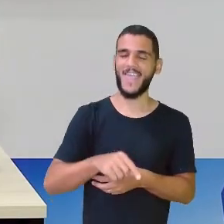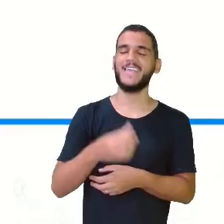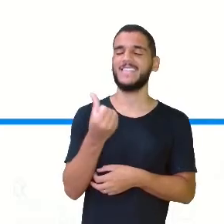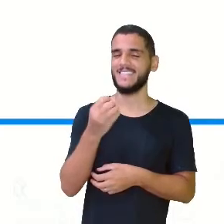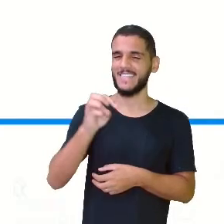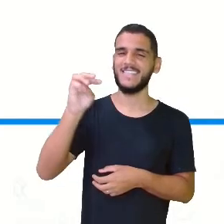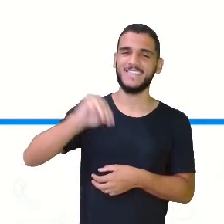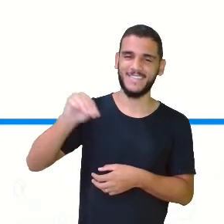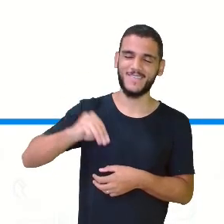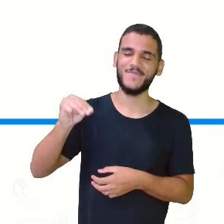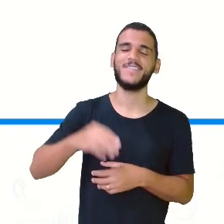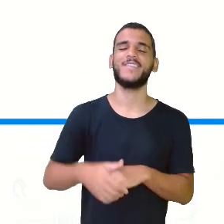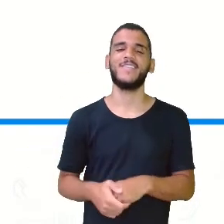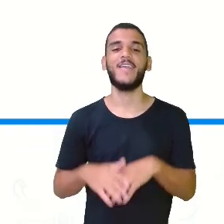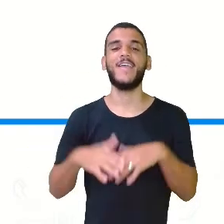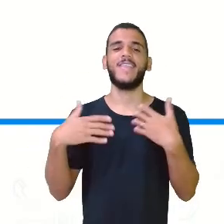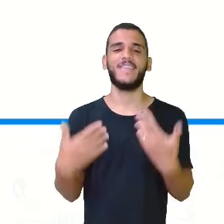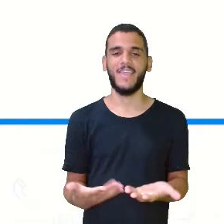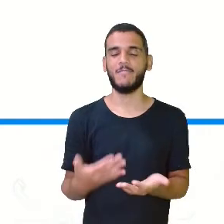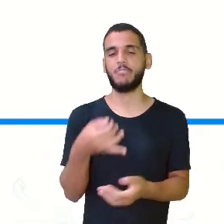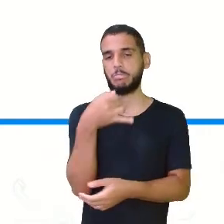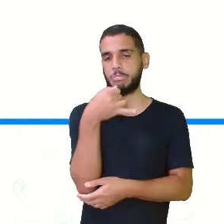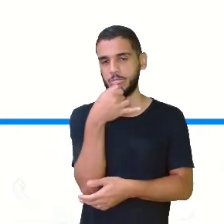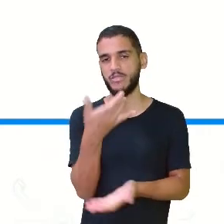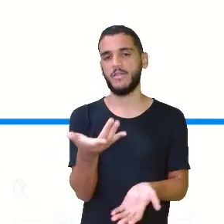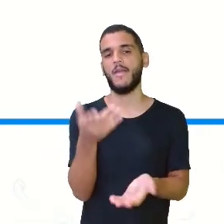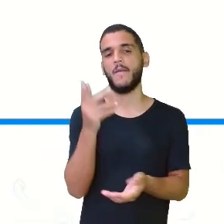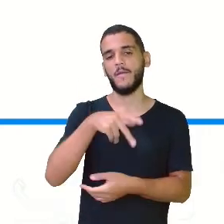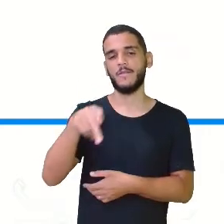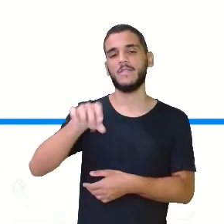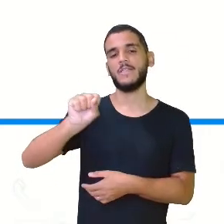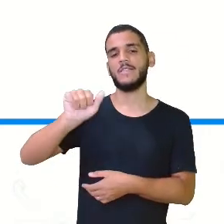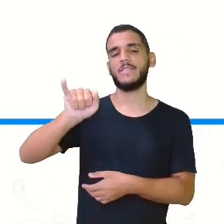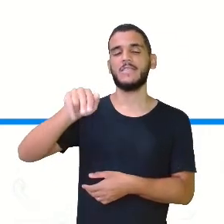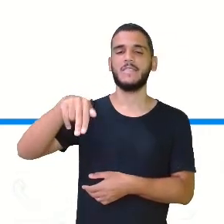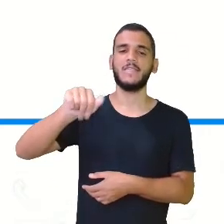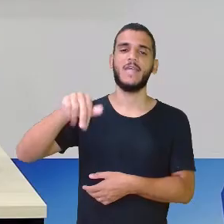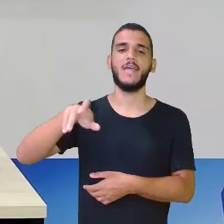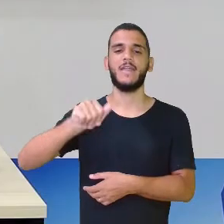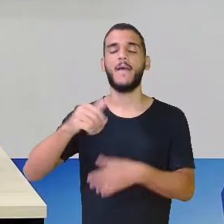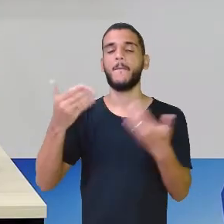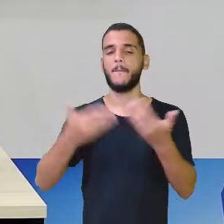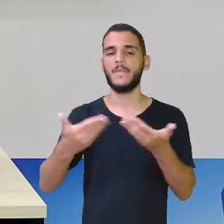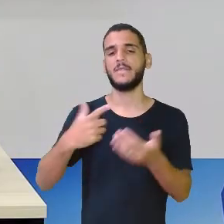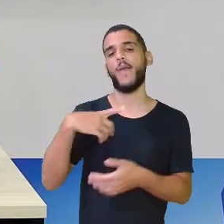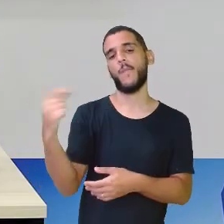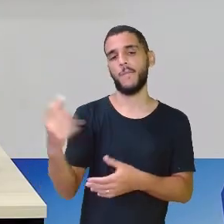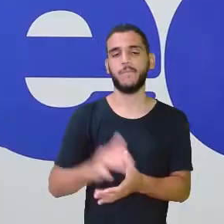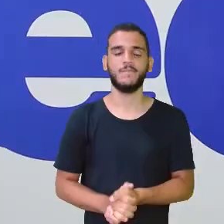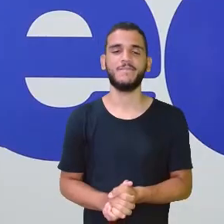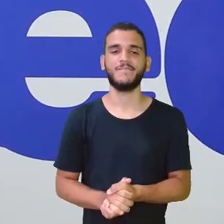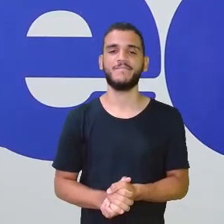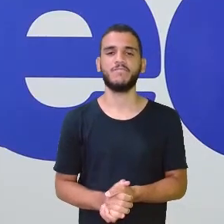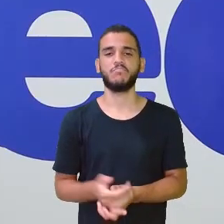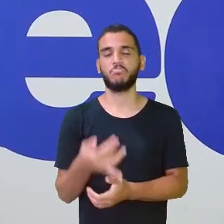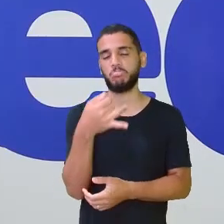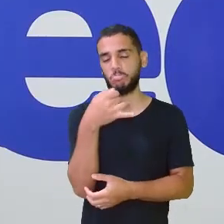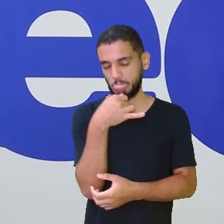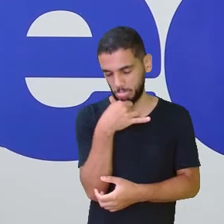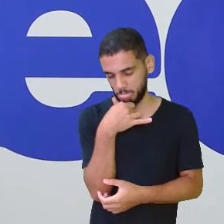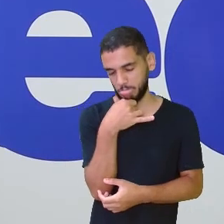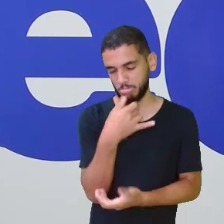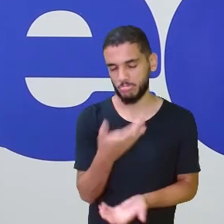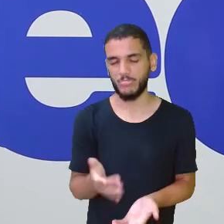minutos, pessoal. Então, infelizmente, professora Sinara, eu tenho que ir embora. Que peninha, professora